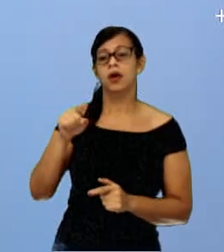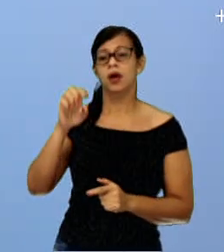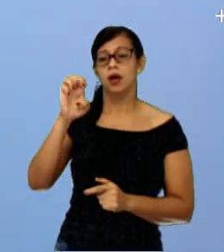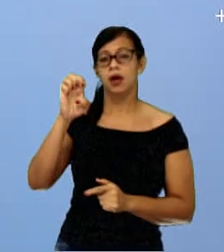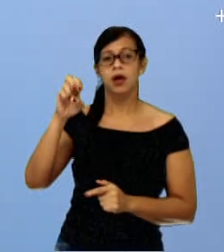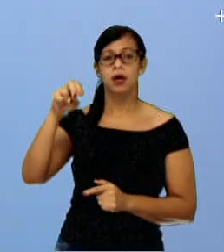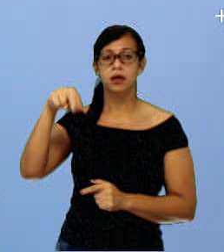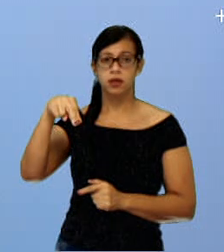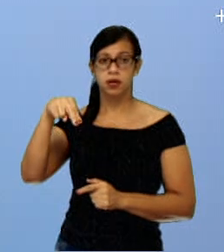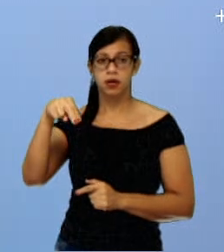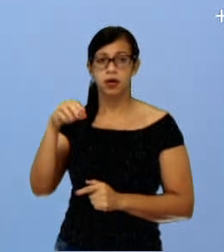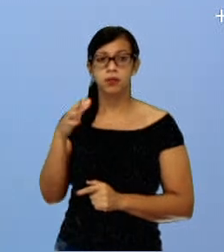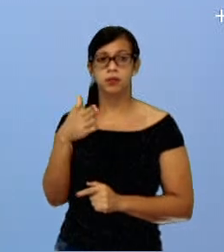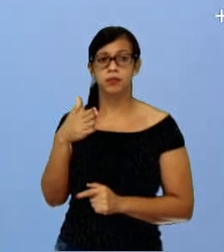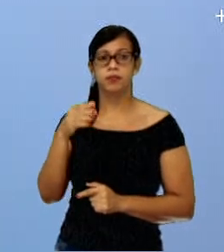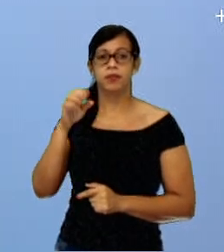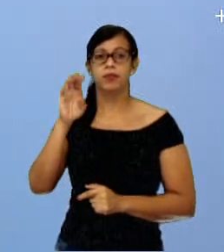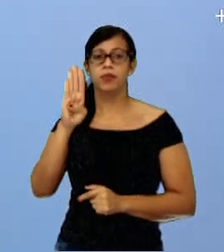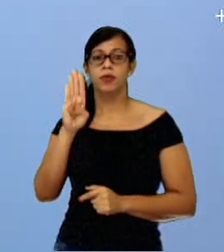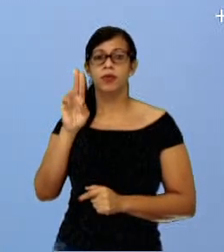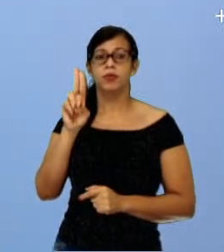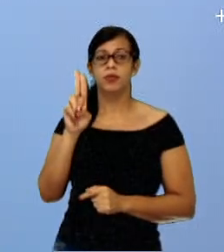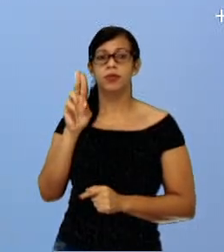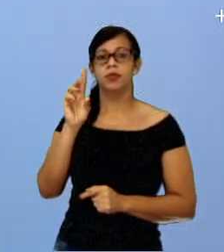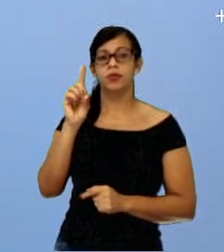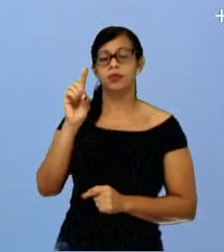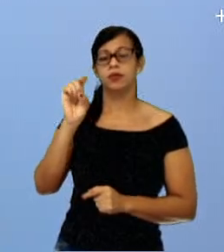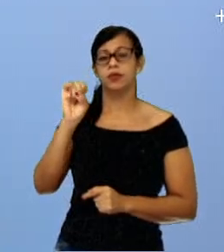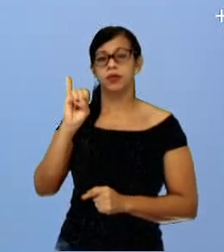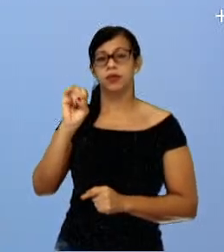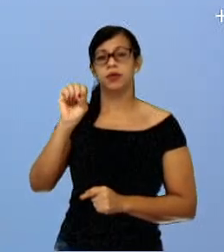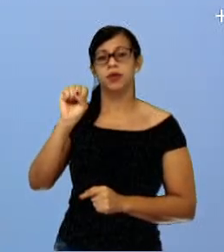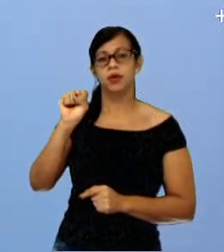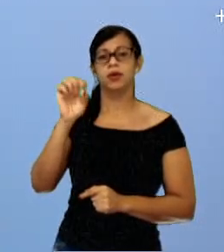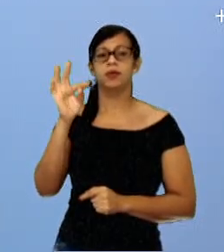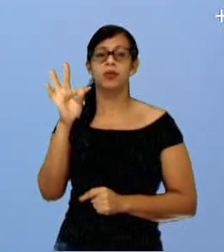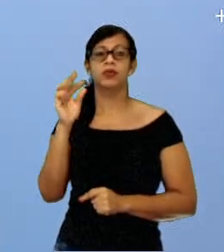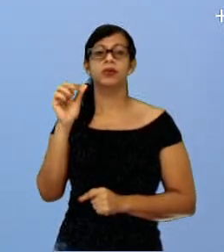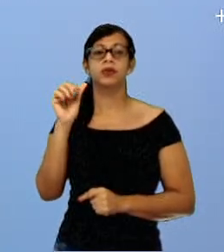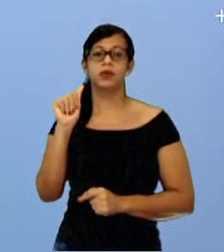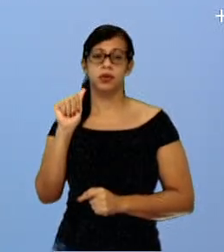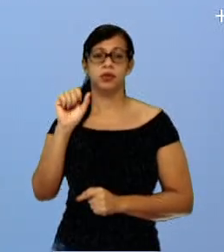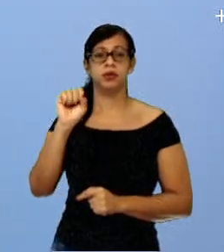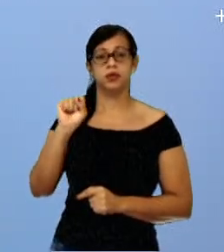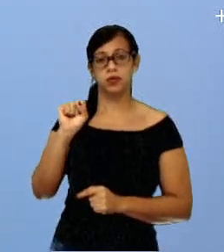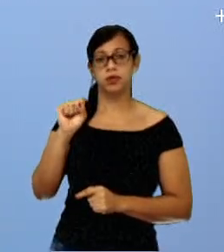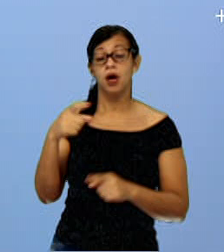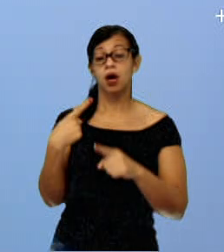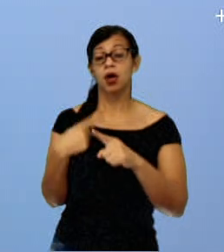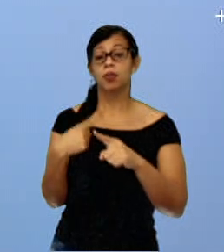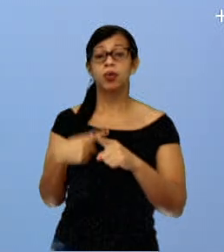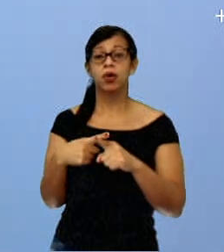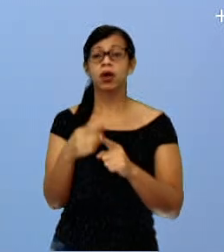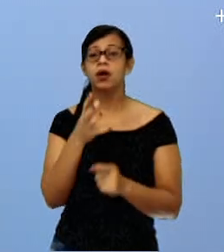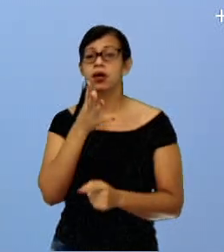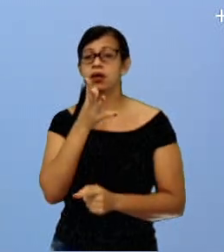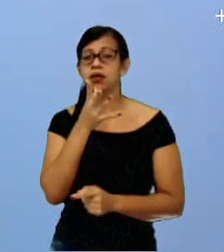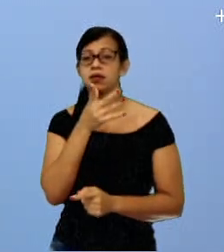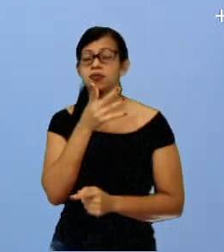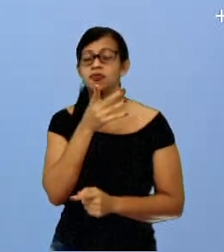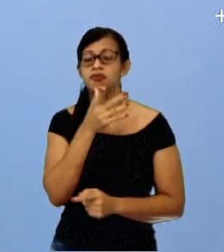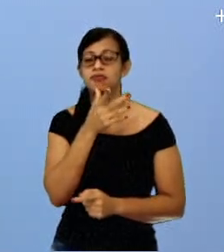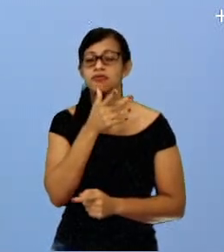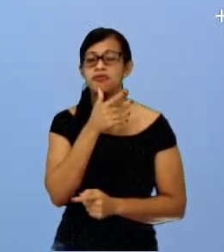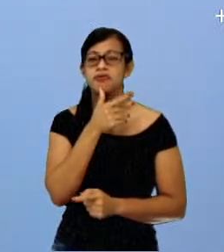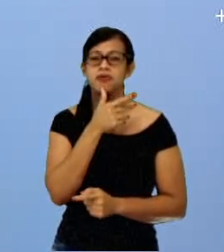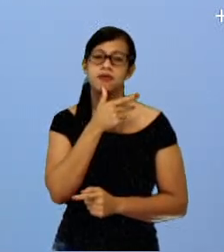é feita, né, rapidamente, né, na agilidade. Então, leva-se um tempo, né, um preparo,